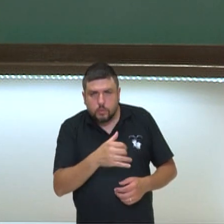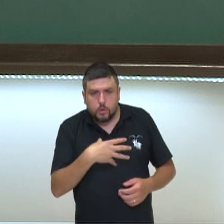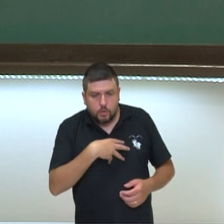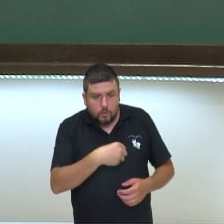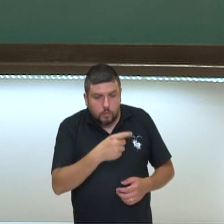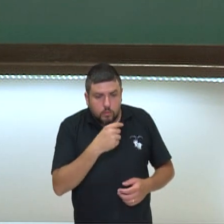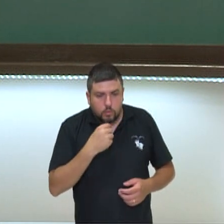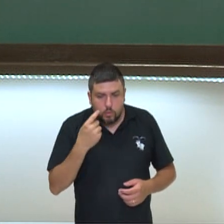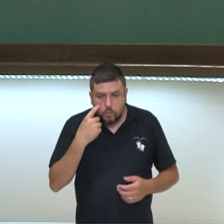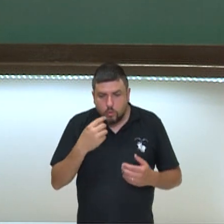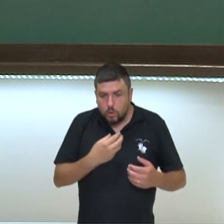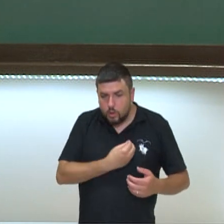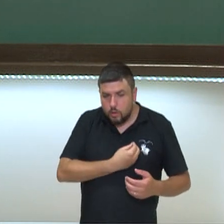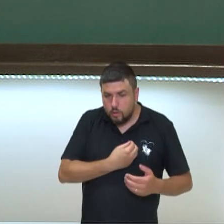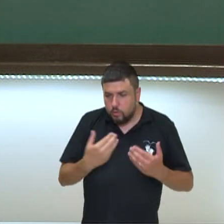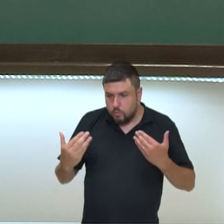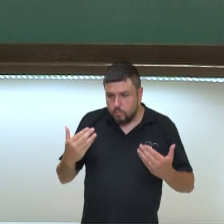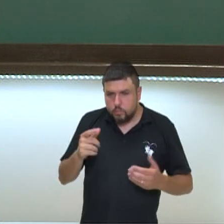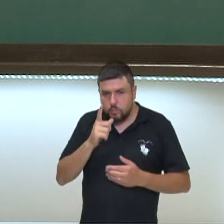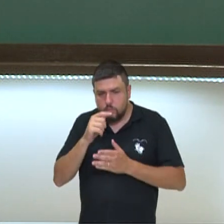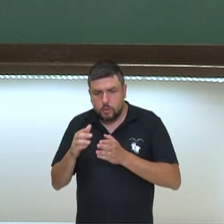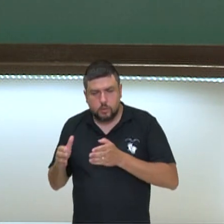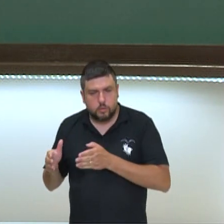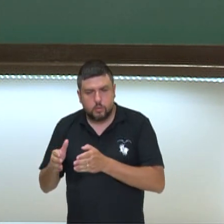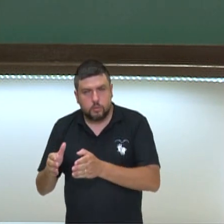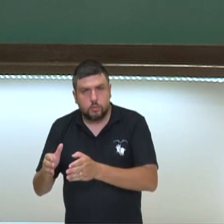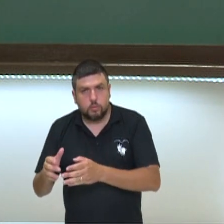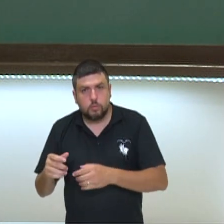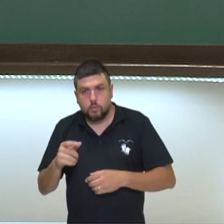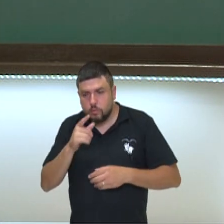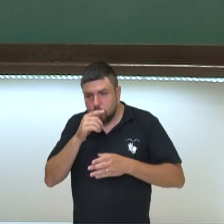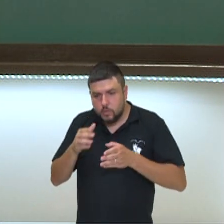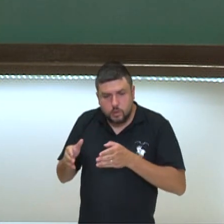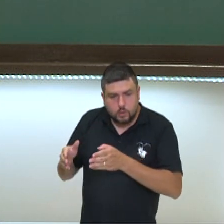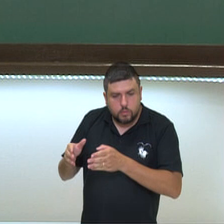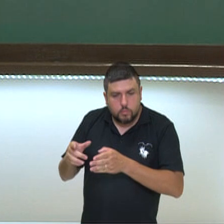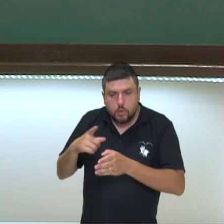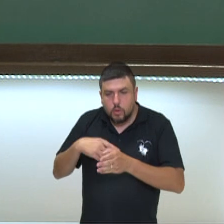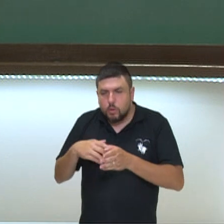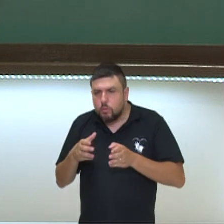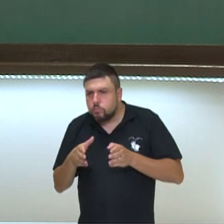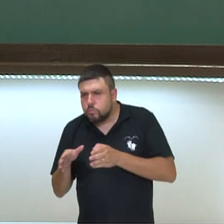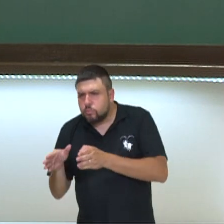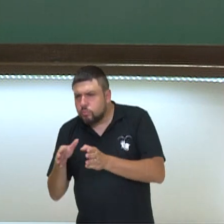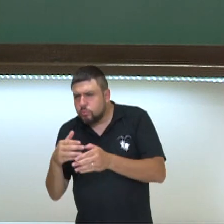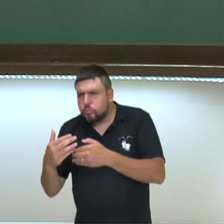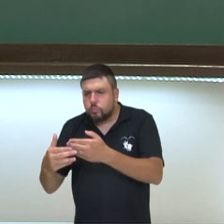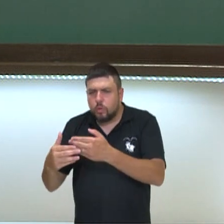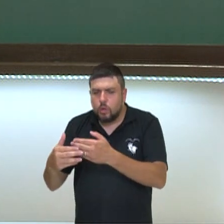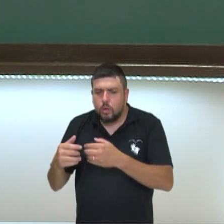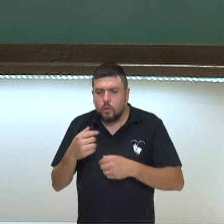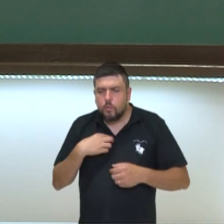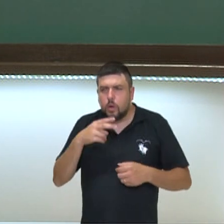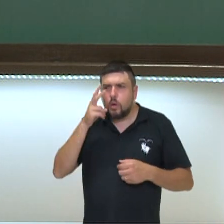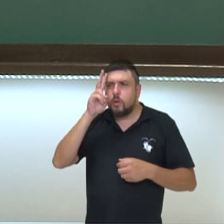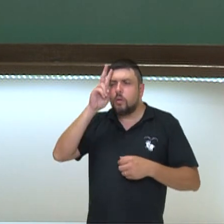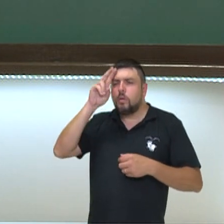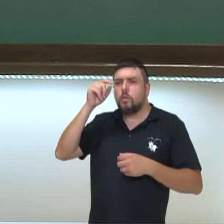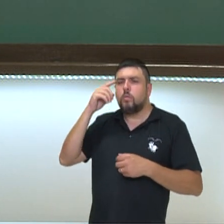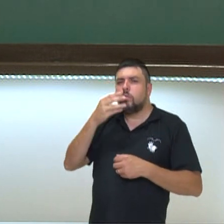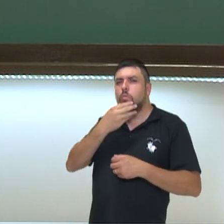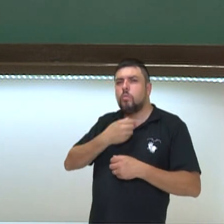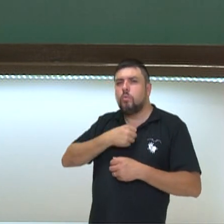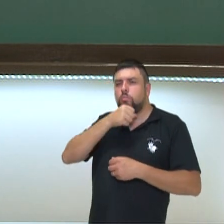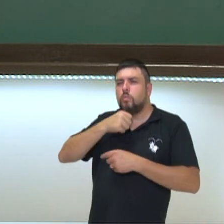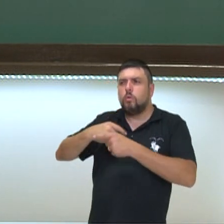um rio. Nossa vida é como um rio, tem a sua própria trajetória, se acalme. E aí ele começou a lembrar das histórias do seu